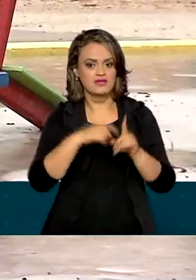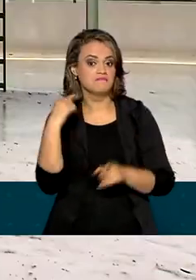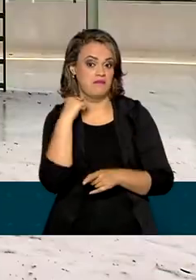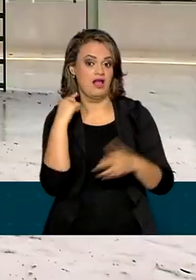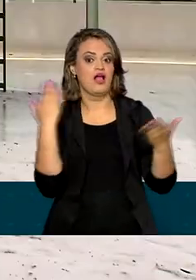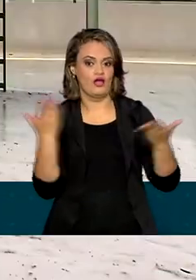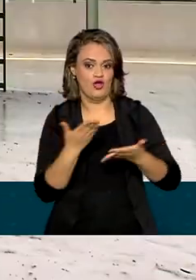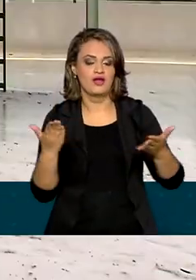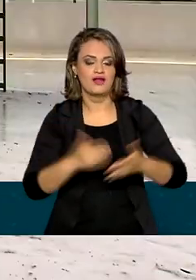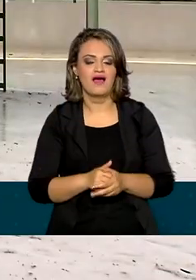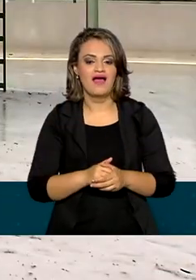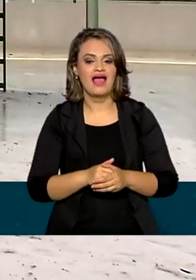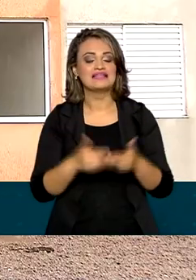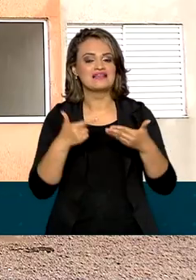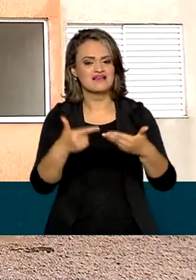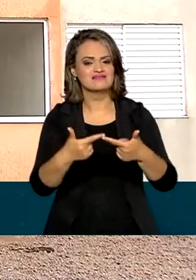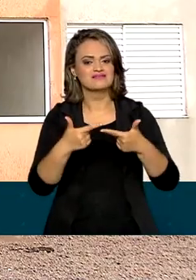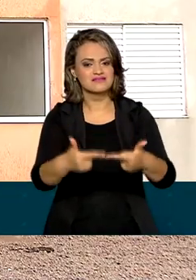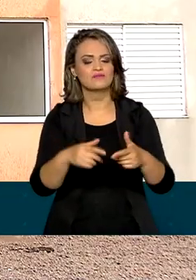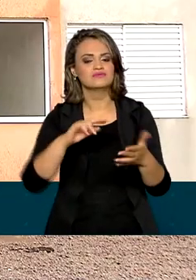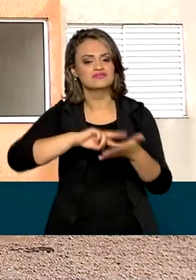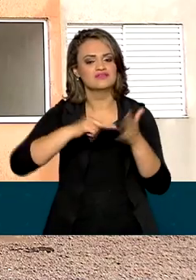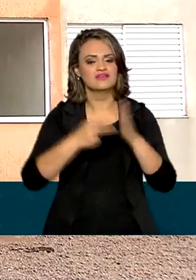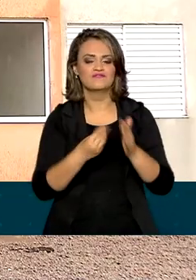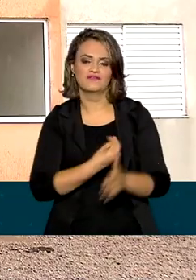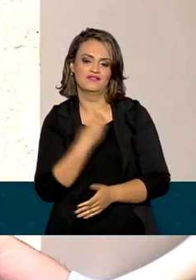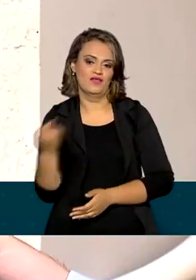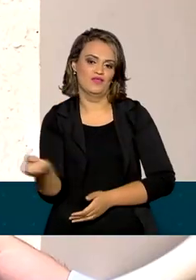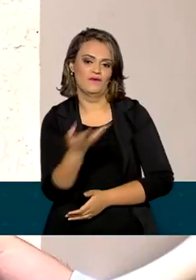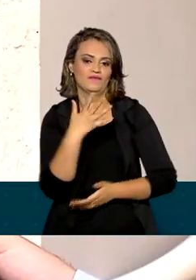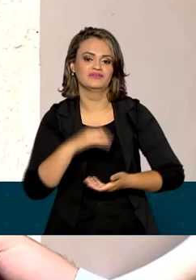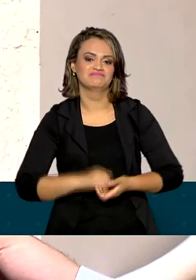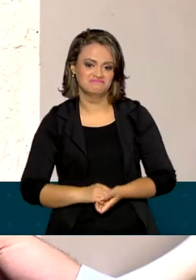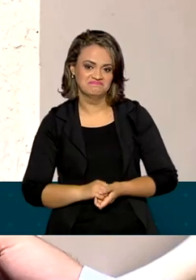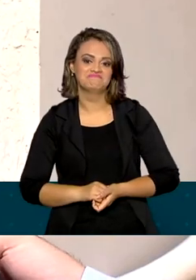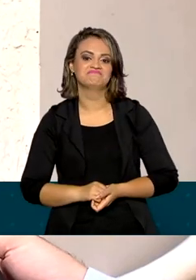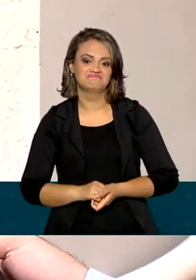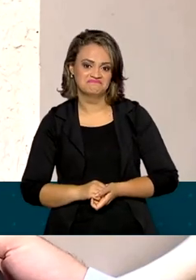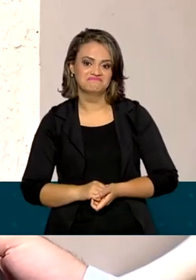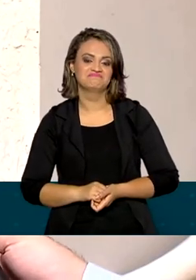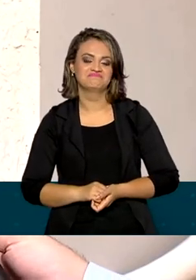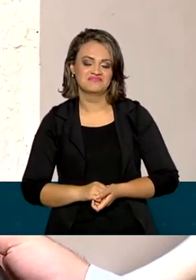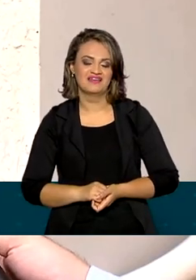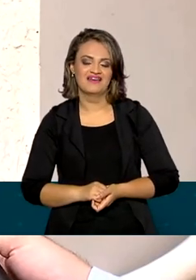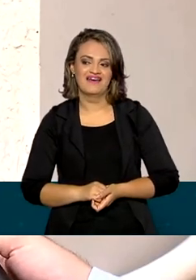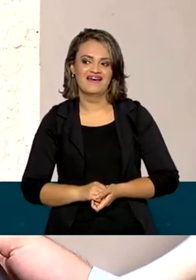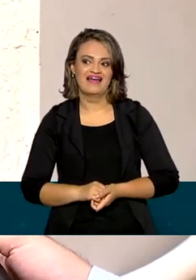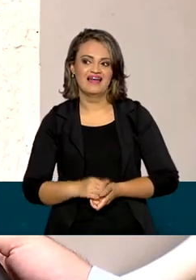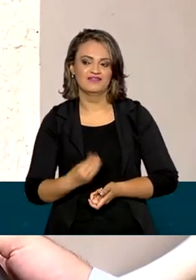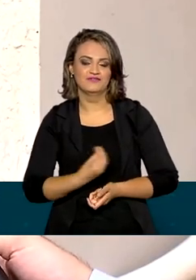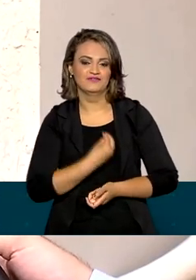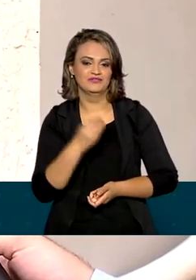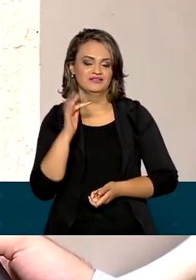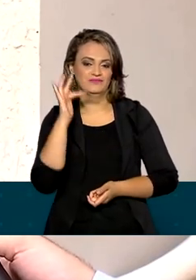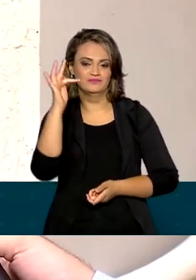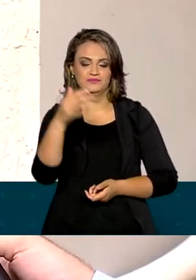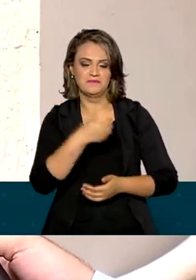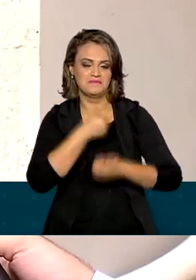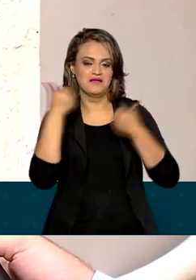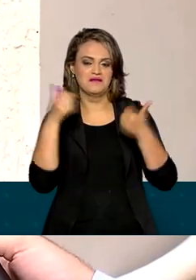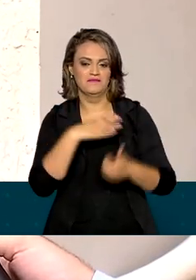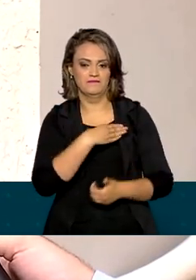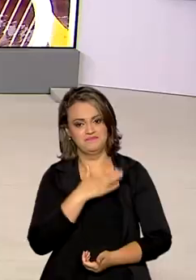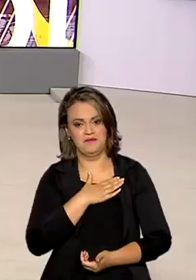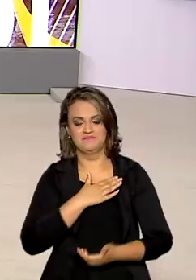maio. O ato também simboliza um recomeço para muitos. Vai ser uma vida nova, dar uma vida nova e um futuro melhor para os meus